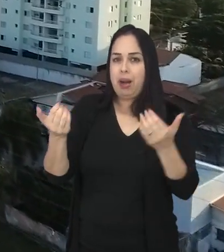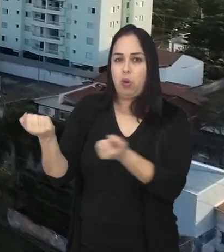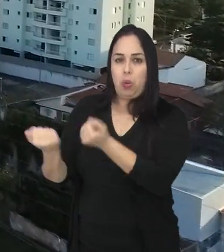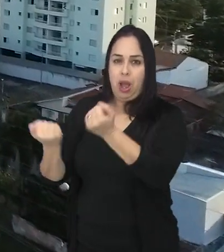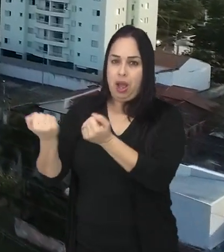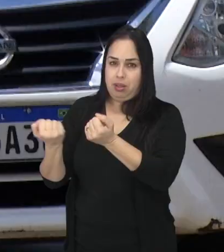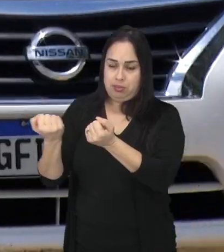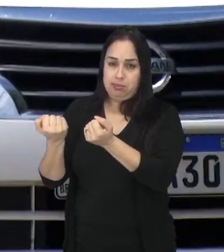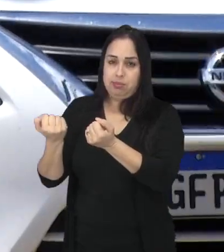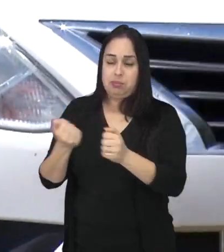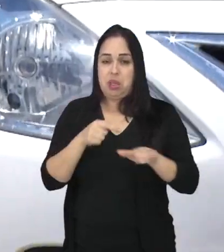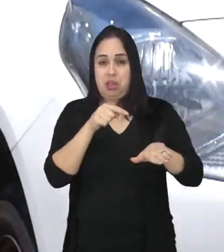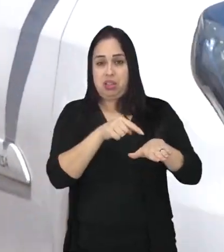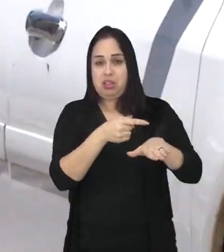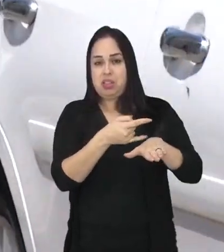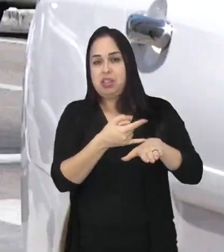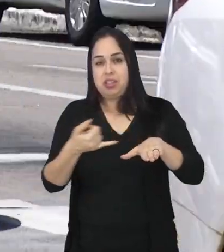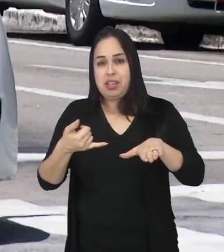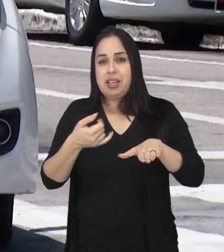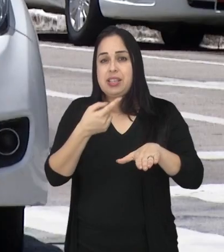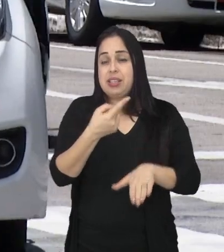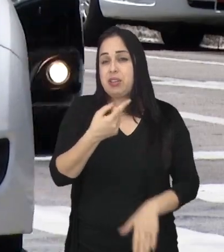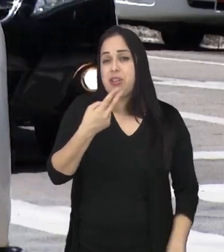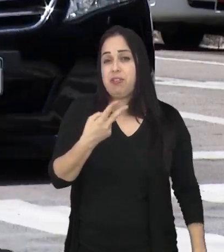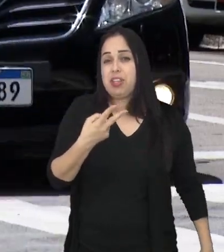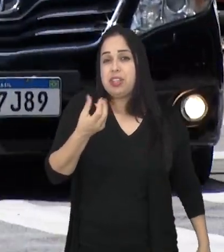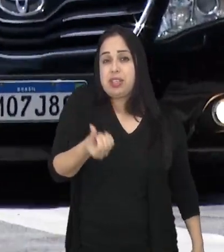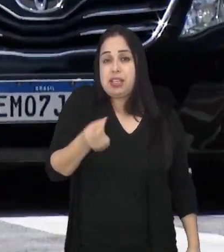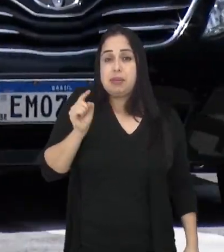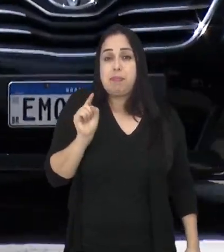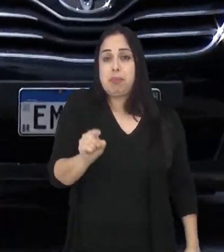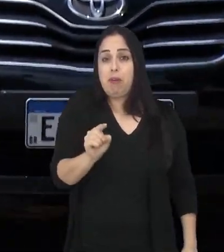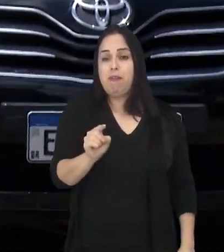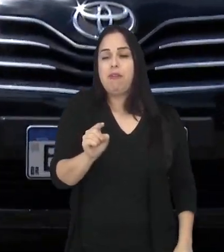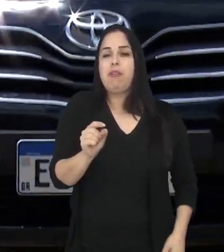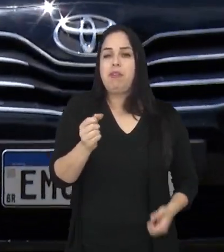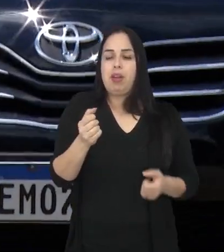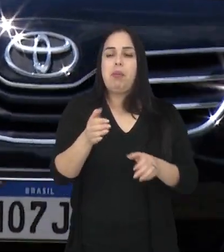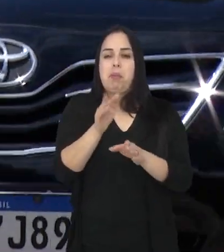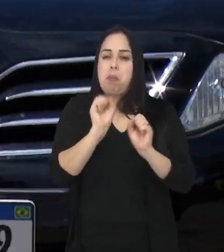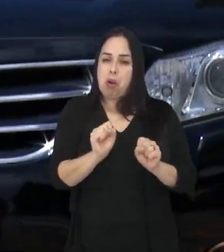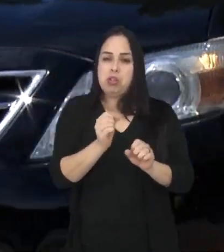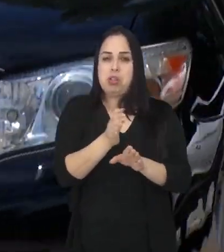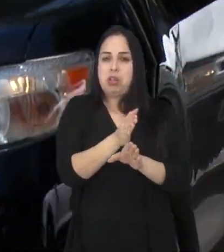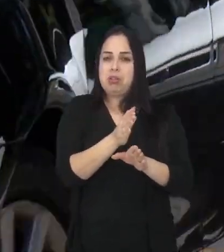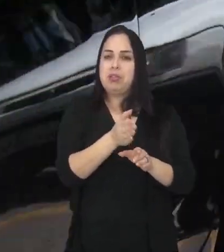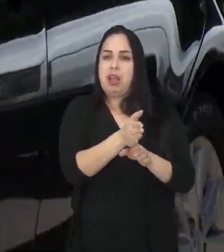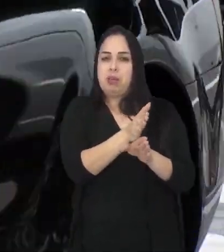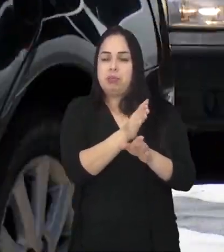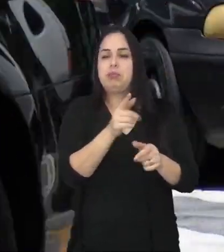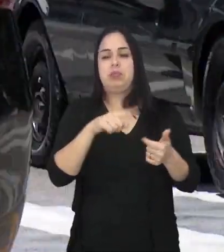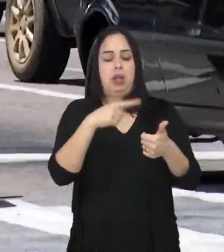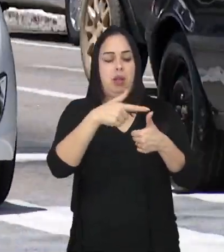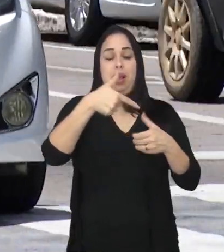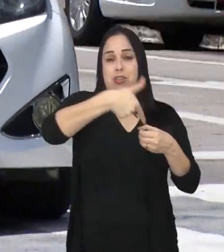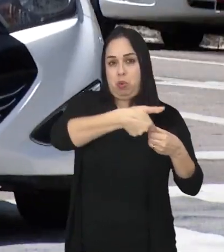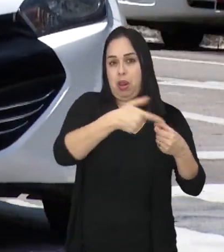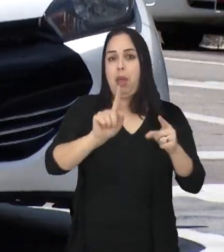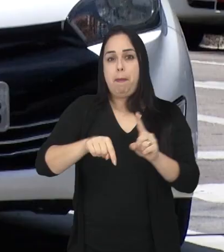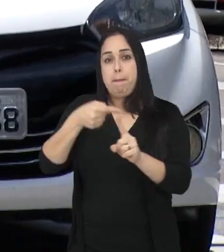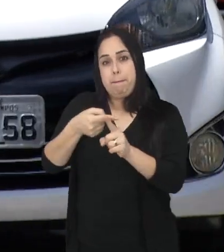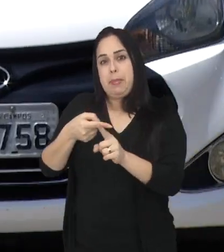circulação no país. São cerca de 126 mil veículos, podendo ser híbridos ou 100% elétricos.